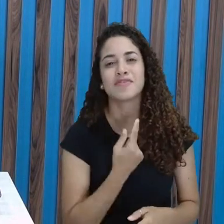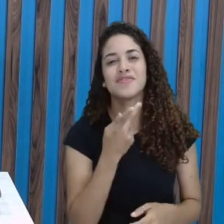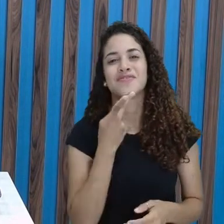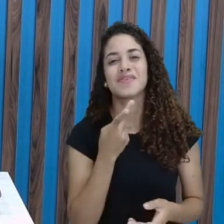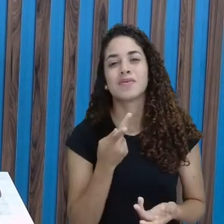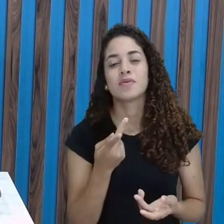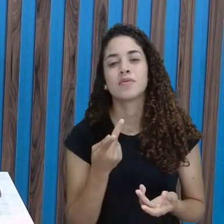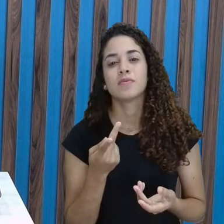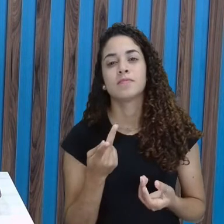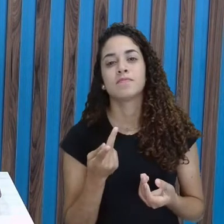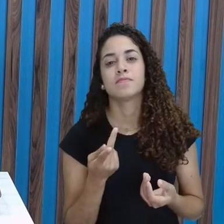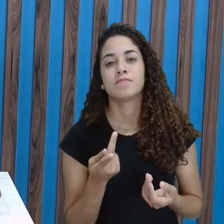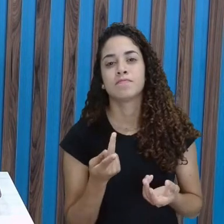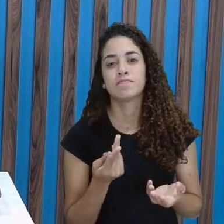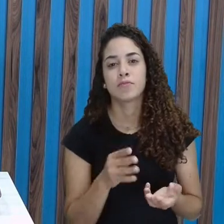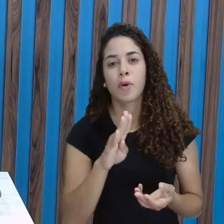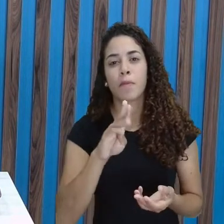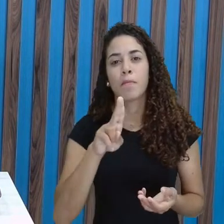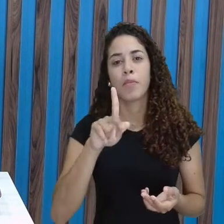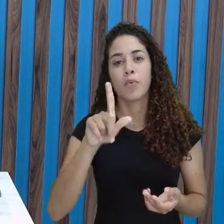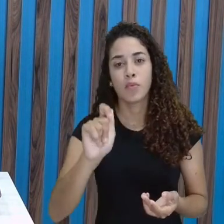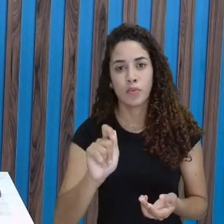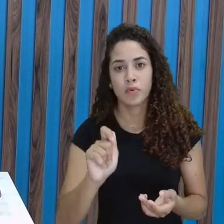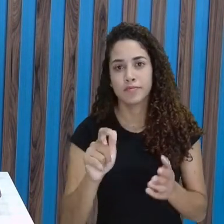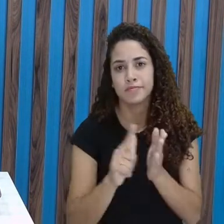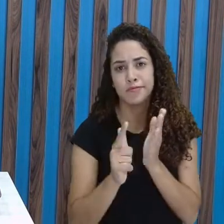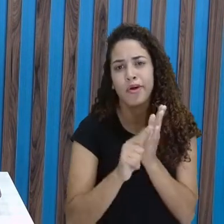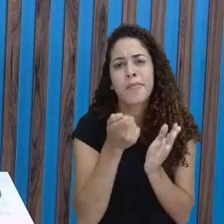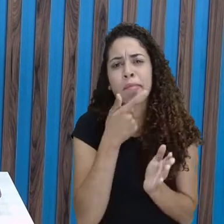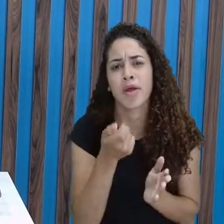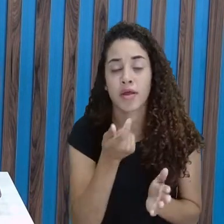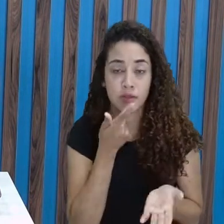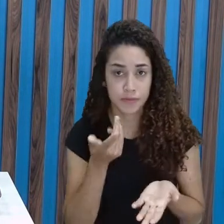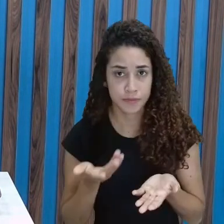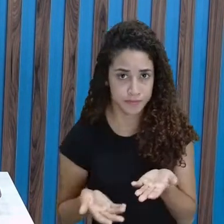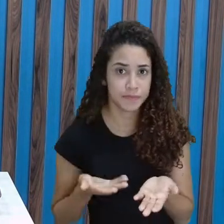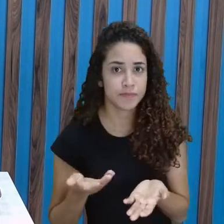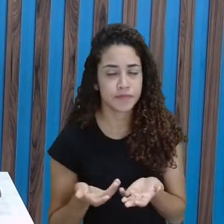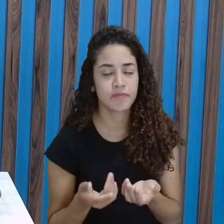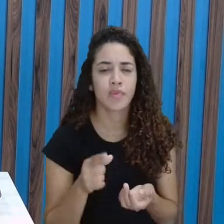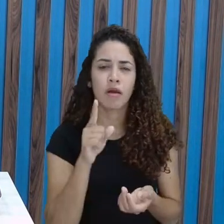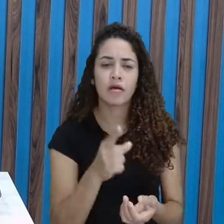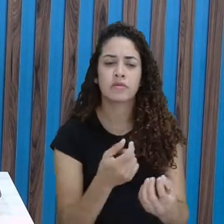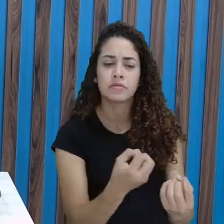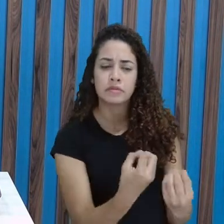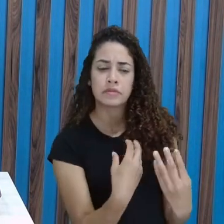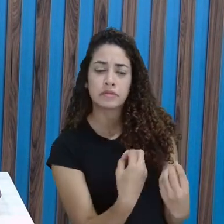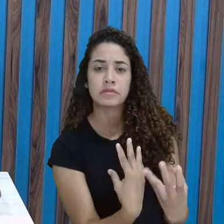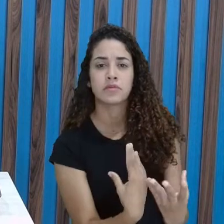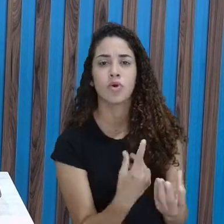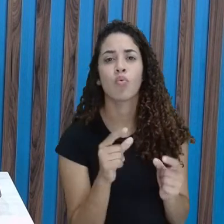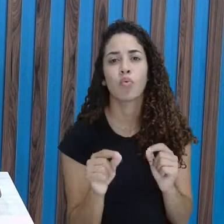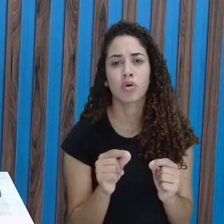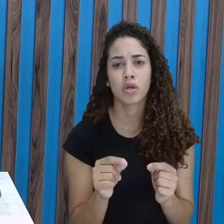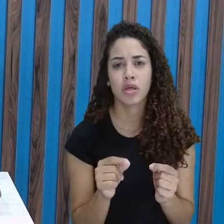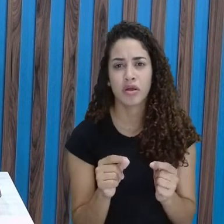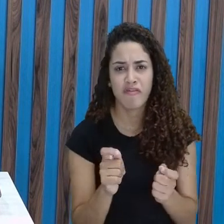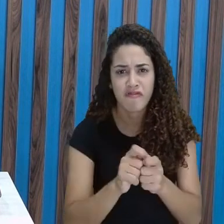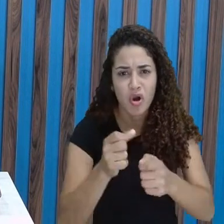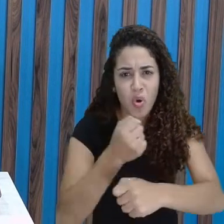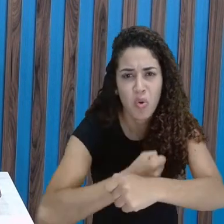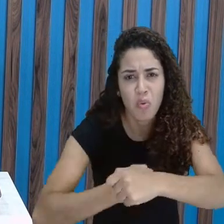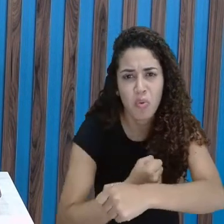sobre bula de remédio, por exemplo. Bula de remédio nos ensina a quê? A fazer uma comida